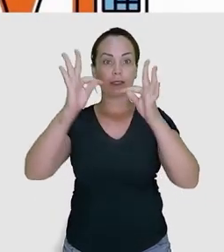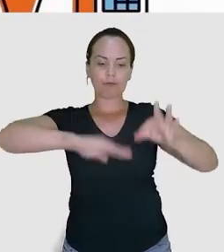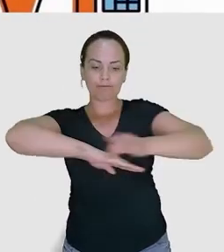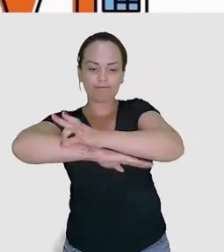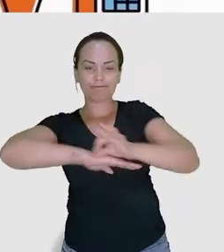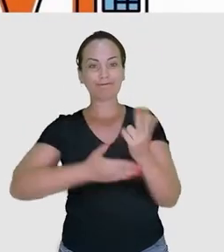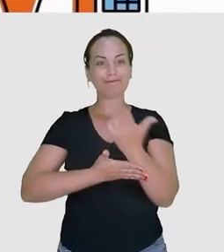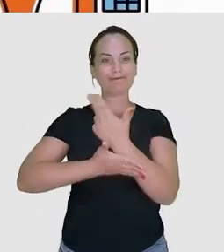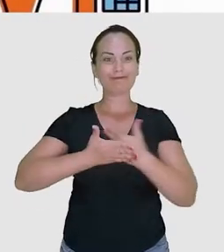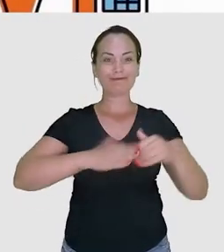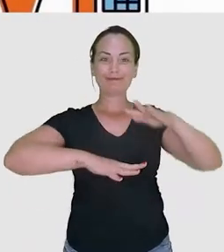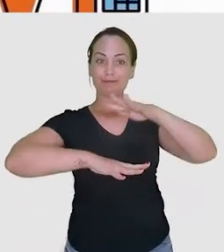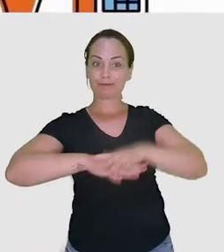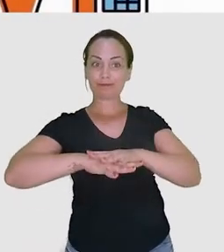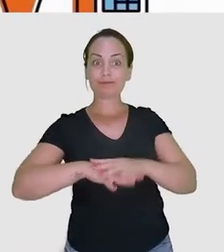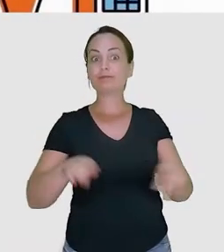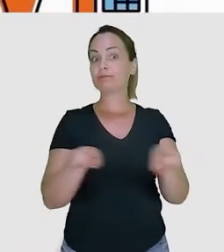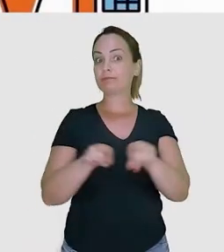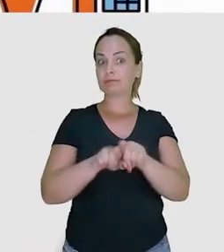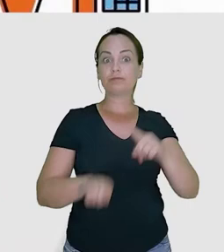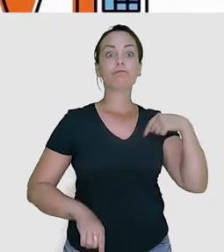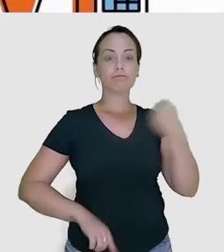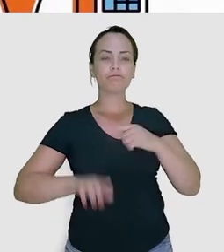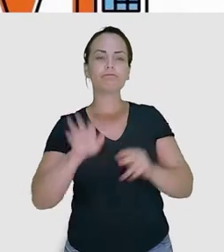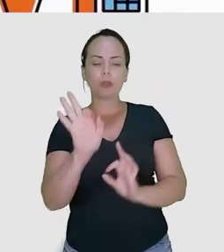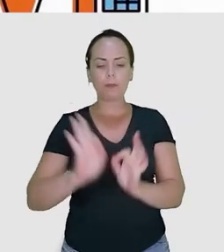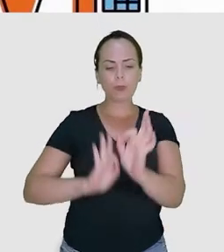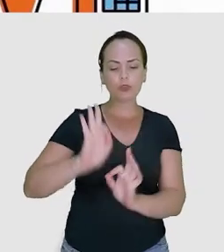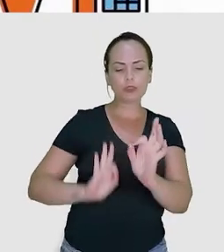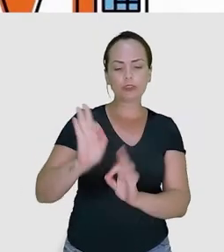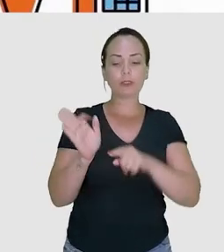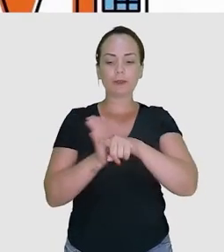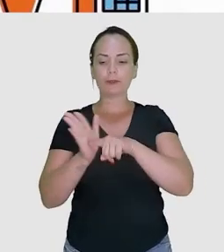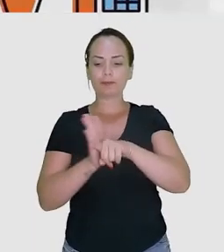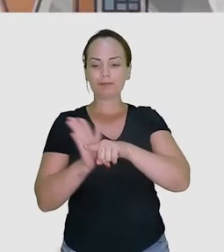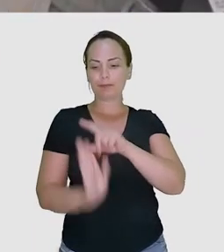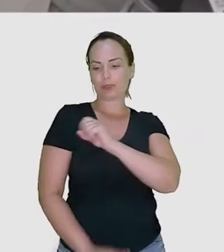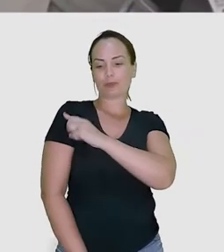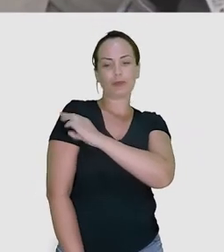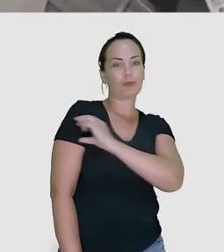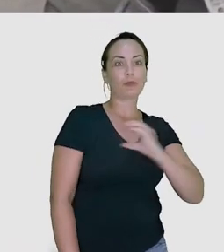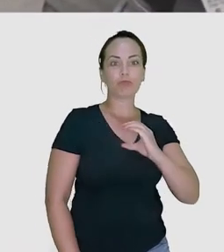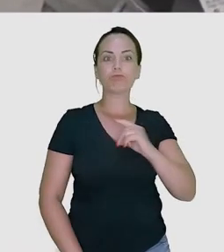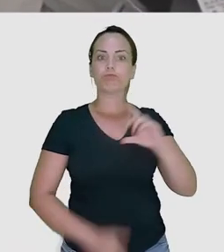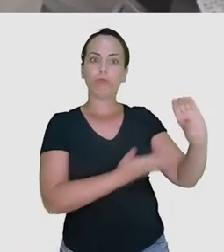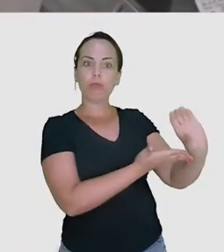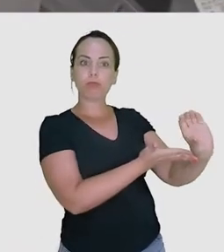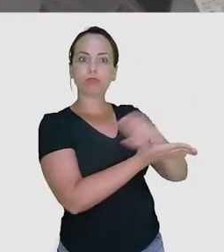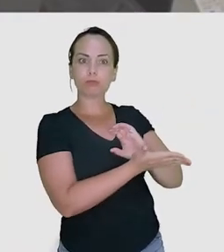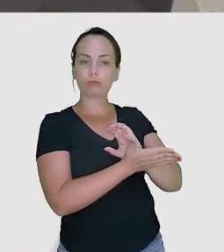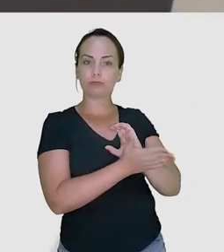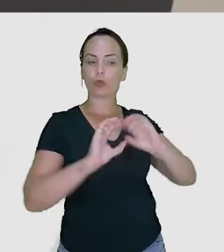uma sigla em inglês para Ciência, Tecnologia, Engenharia, Artes e Matemática. Além disso, nós também temos projetos de